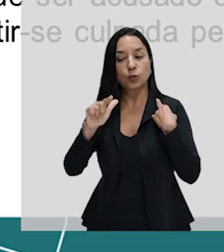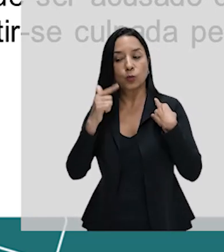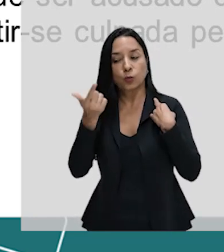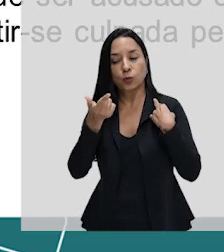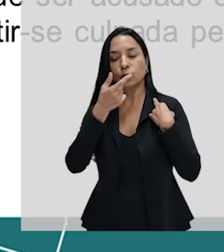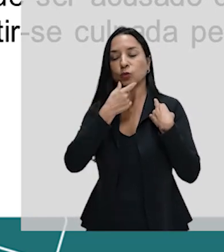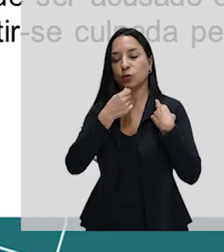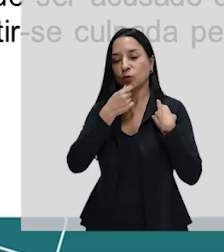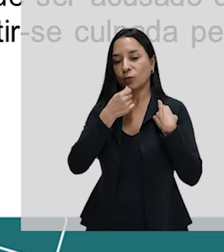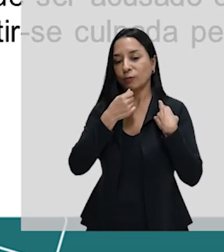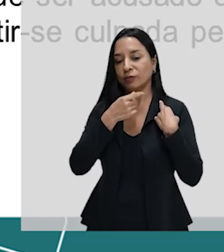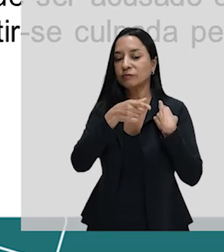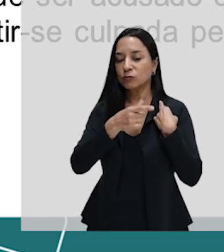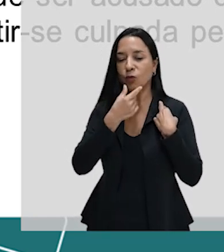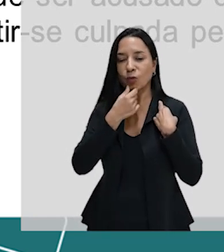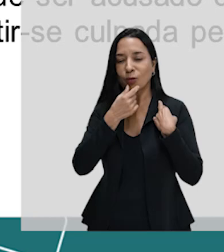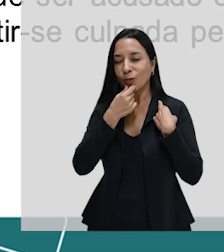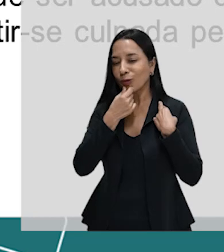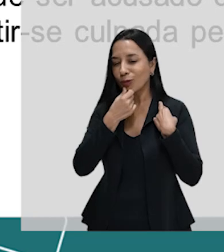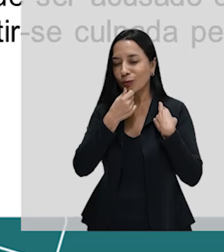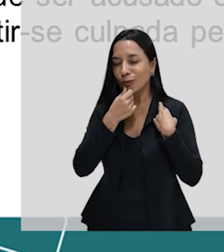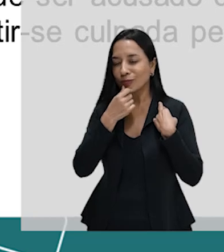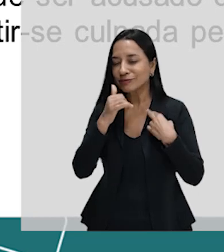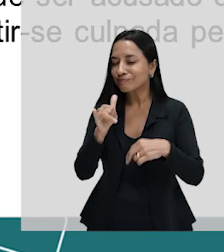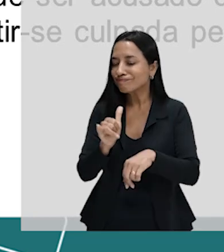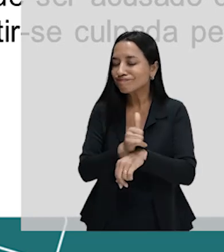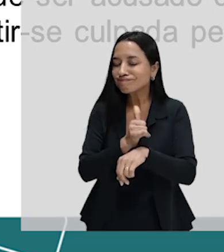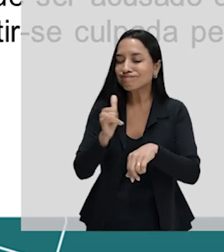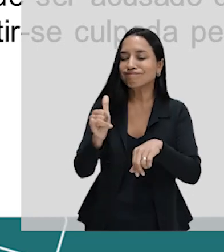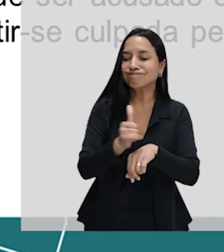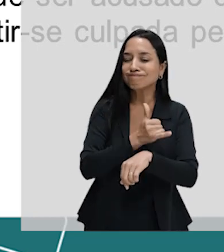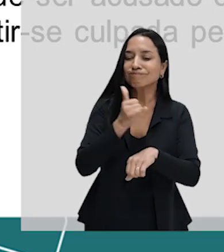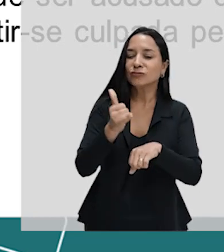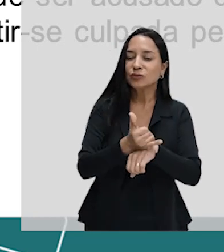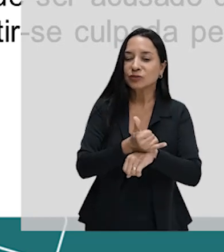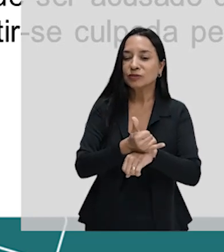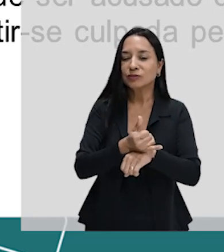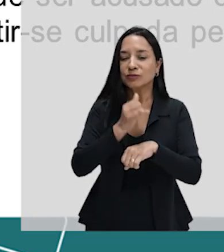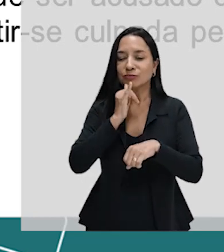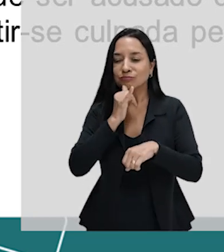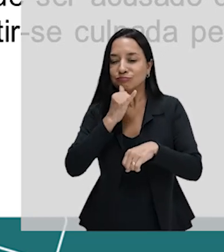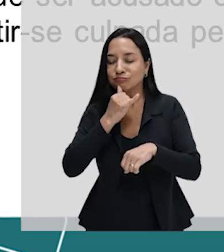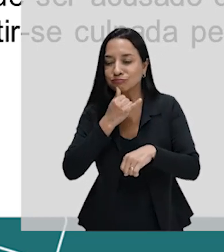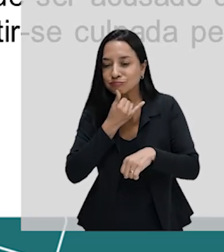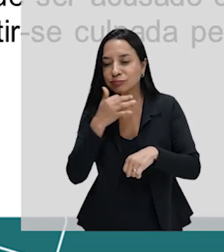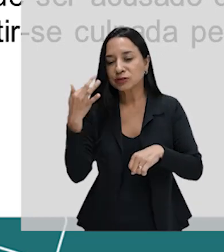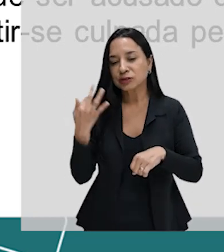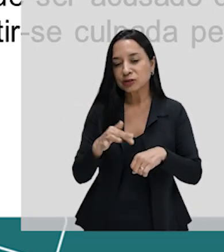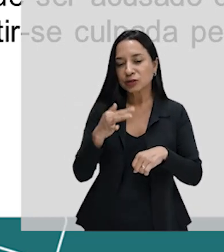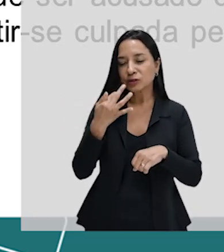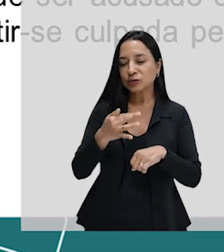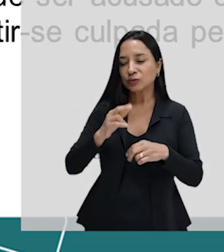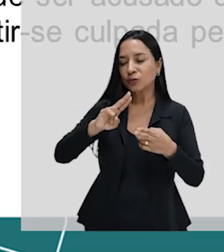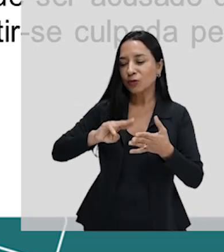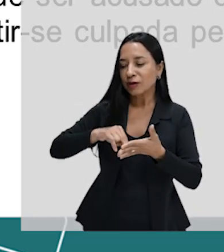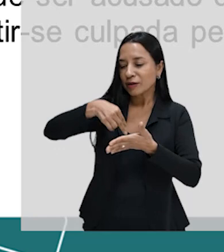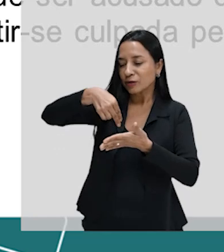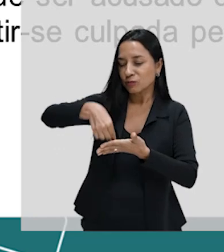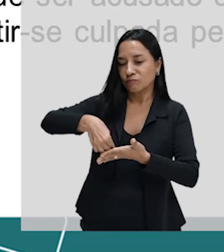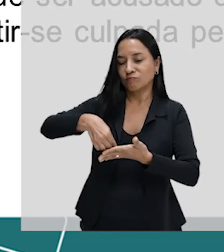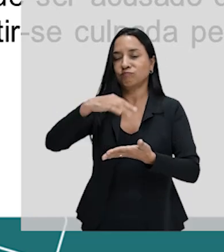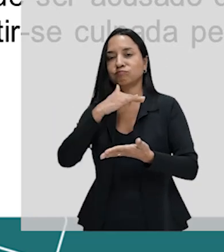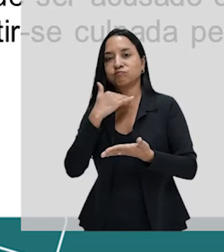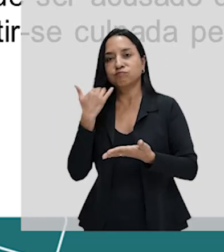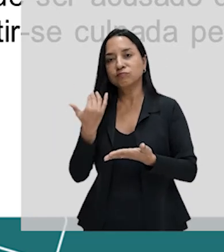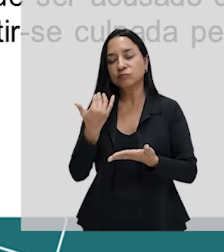Diego não suportou a dor, a tristeza, o desespero e a angústia e caiu morto aos pés de sua